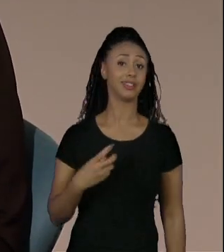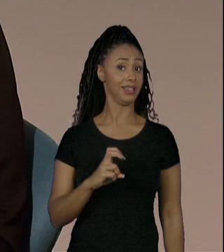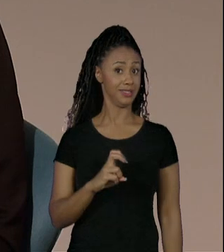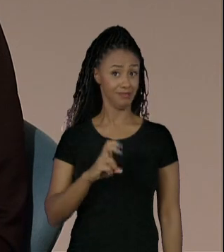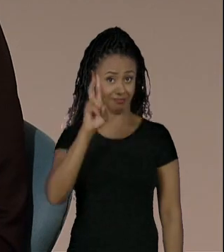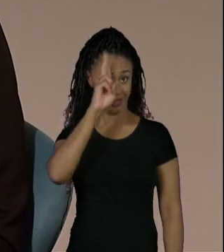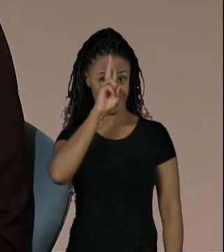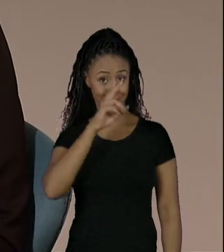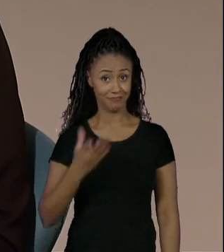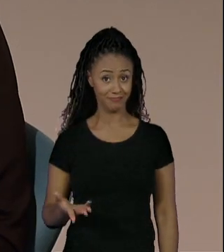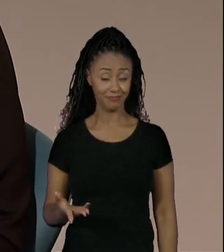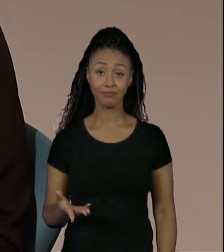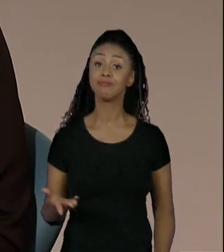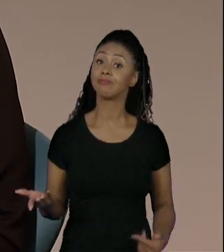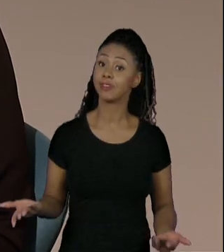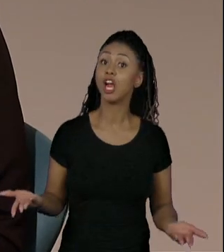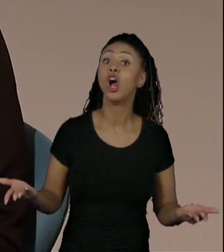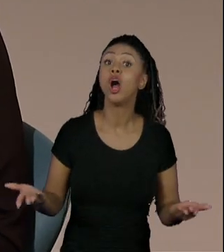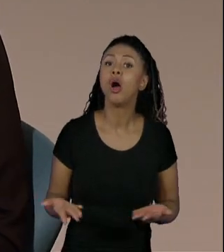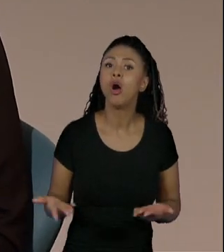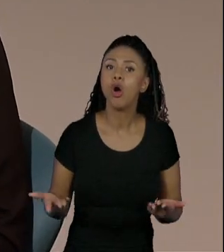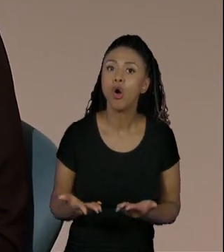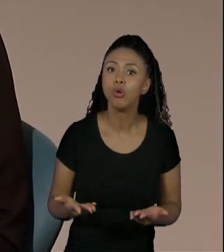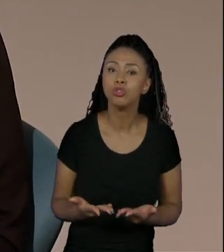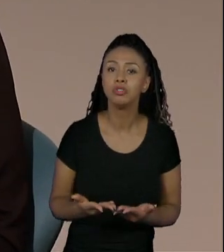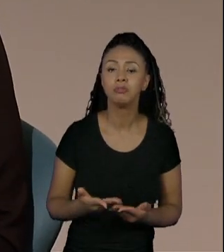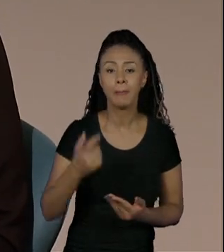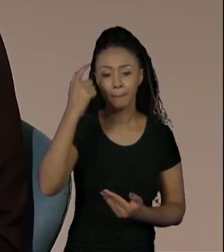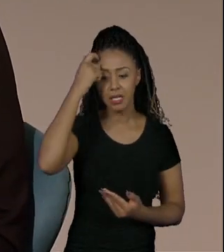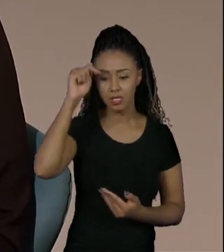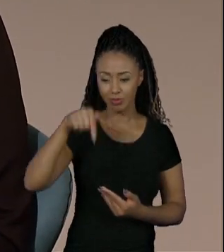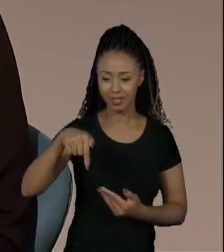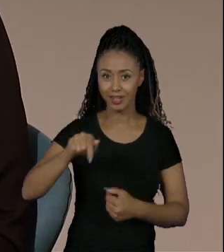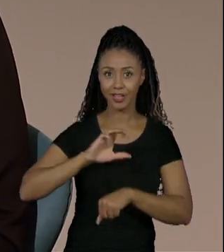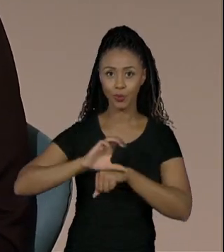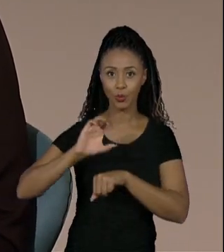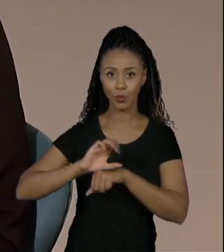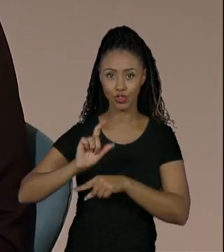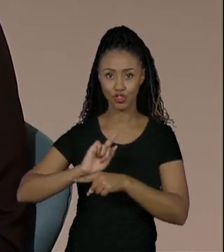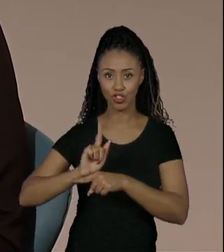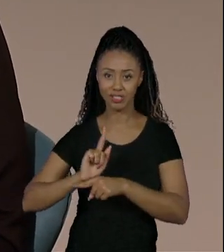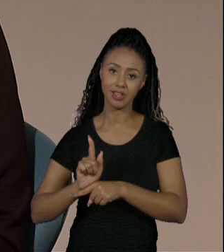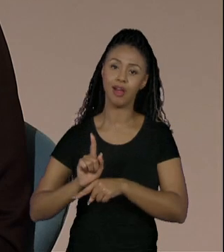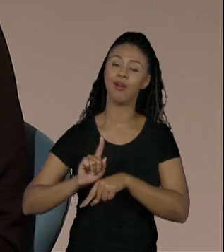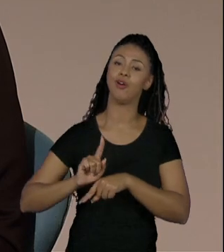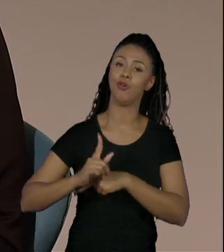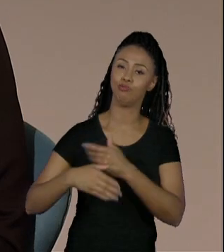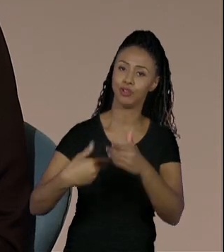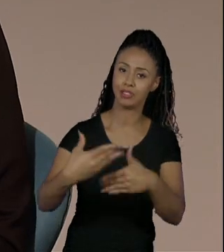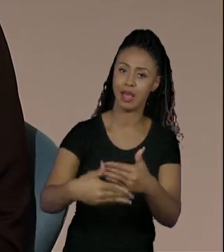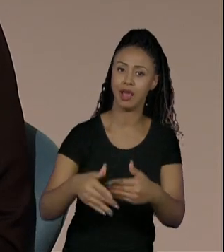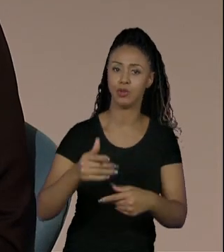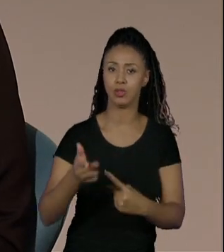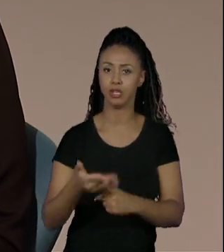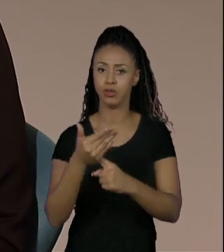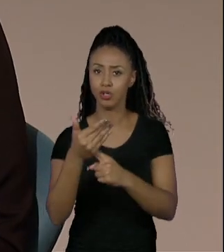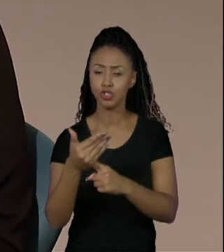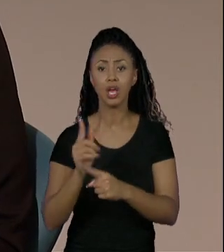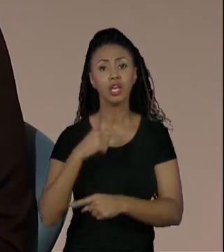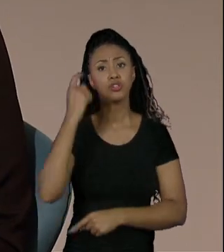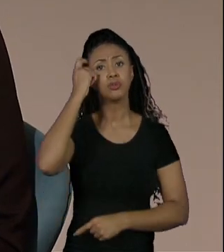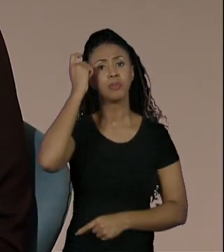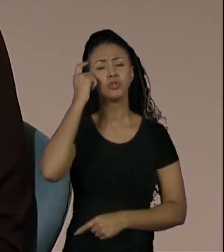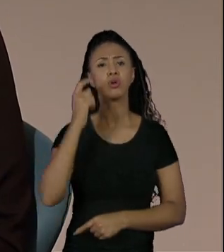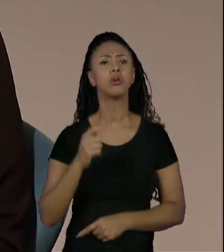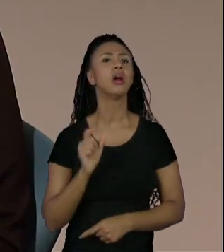Então, hoje a Univesp, se a gente for olhar, quando a gente criou esse curso, a gente criou um curso pensando no perfil do